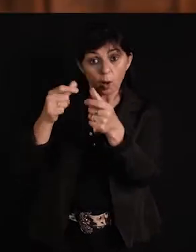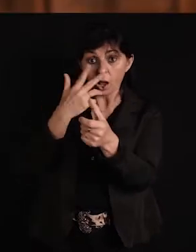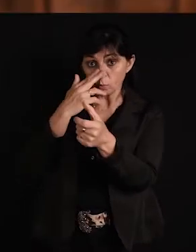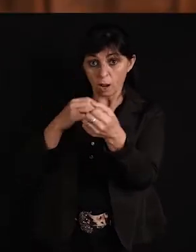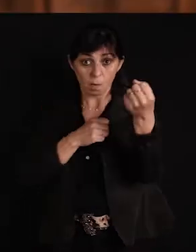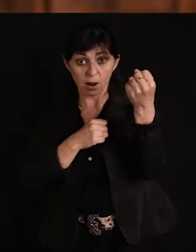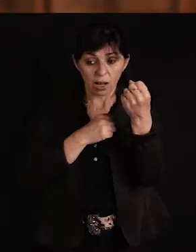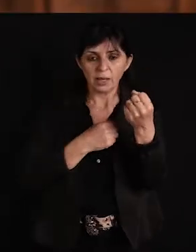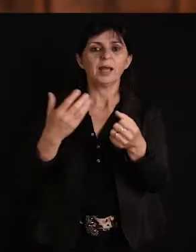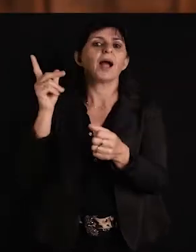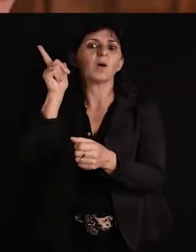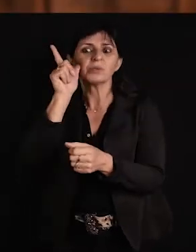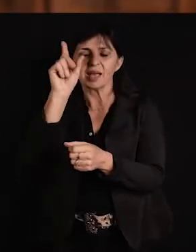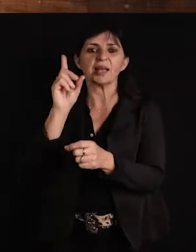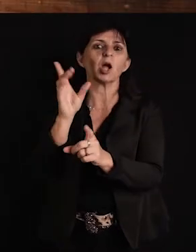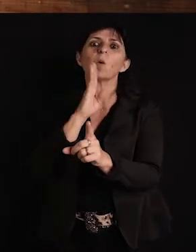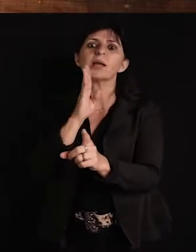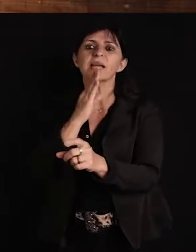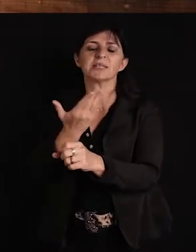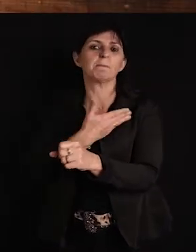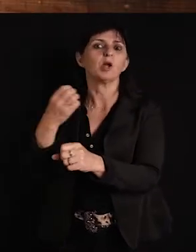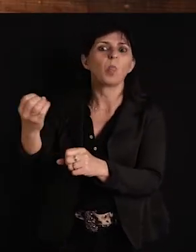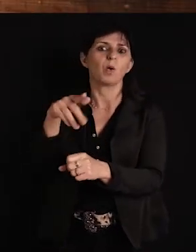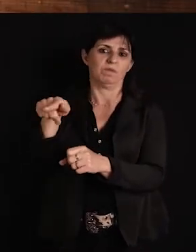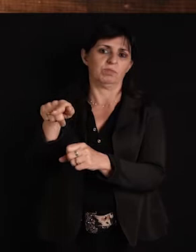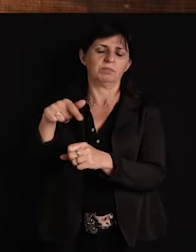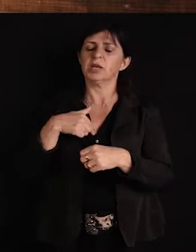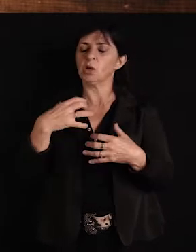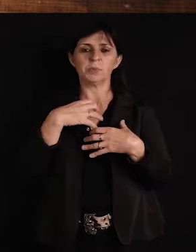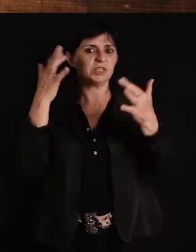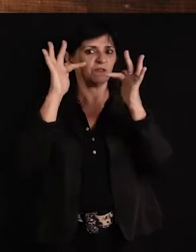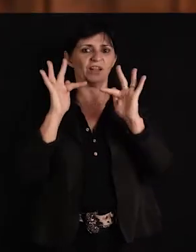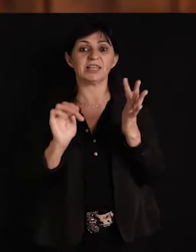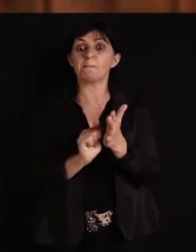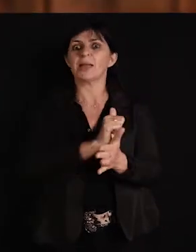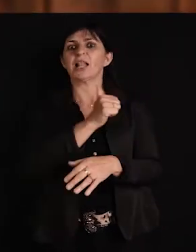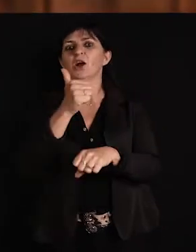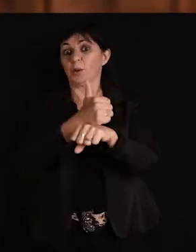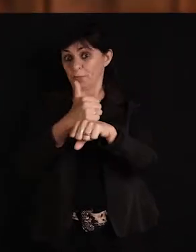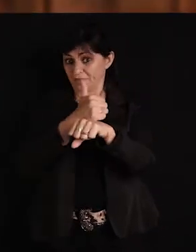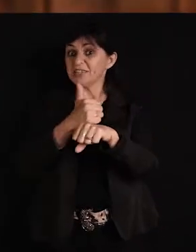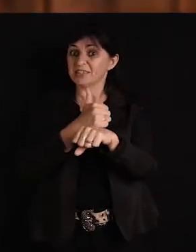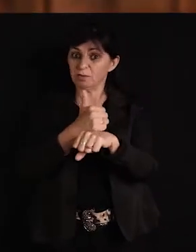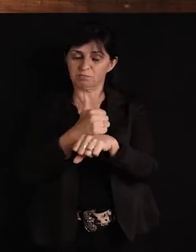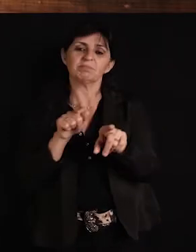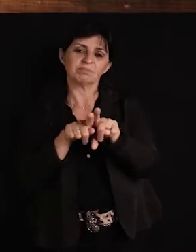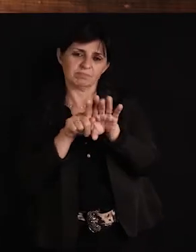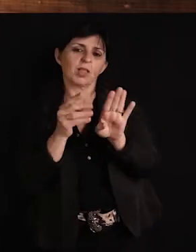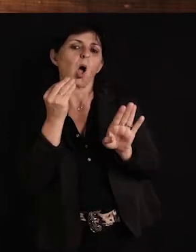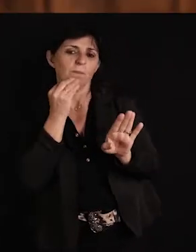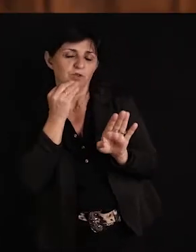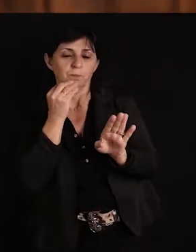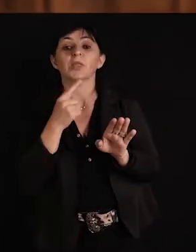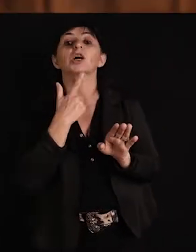é sempre um amigo novo, é sempre um fã novo. Eu sou realizado, eu acho que é a melhor profissão que tem. Claro que a gente gosta de em casa, a gente